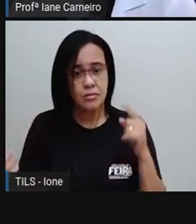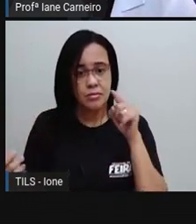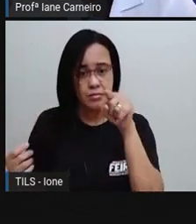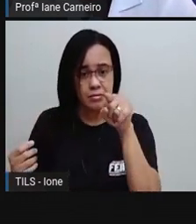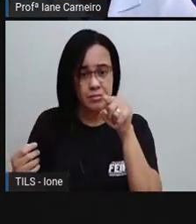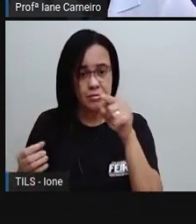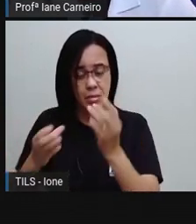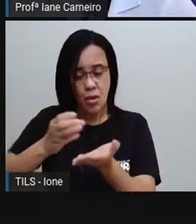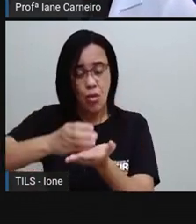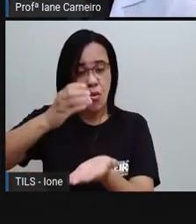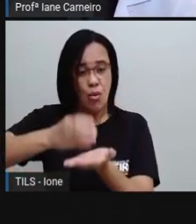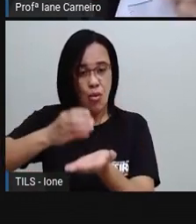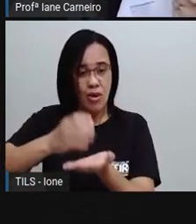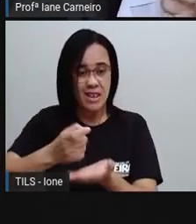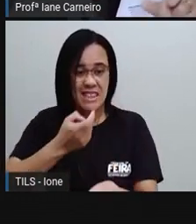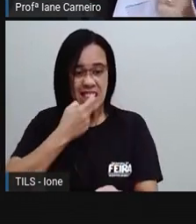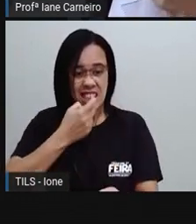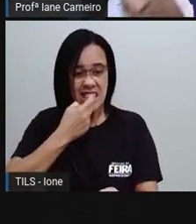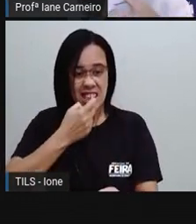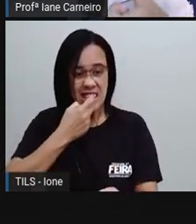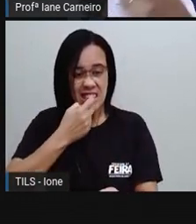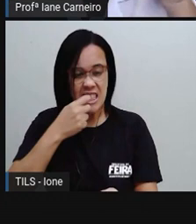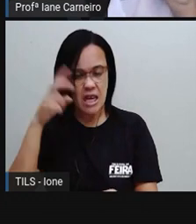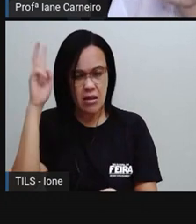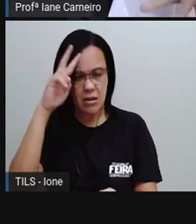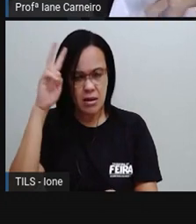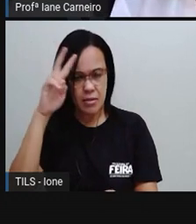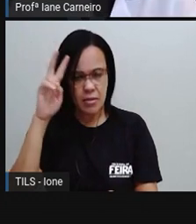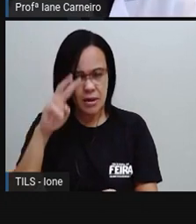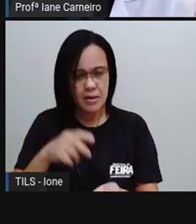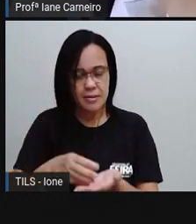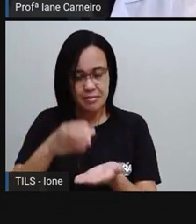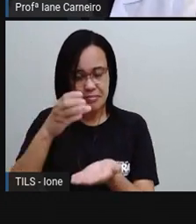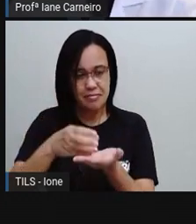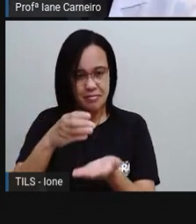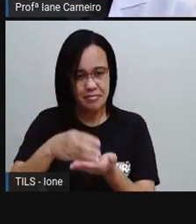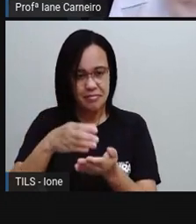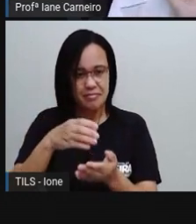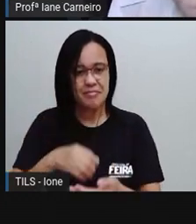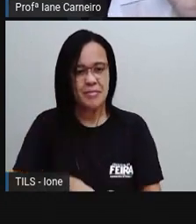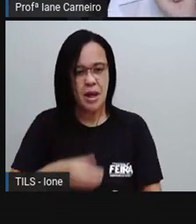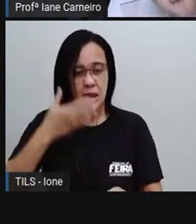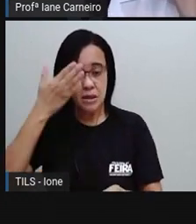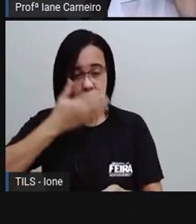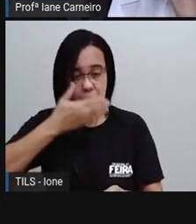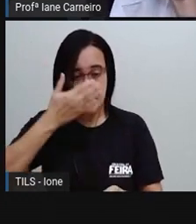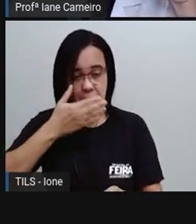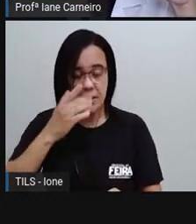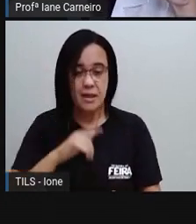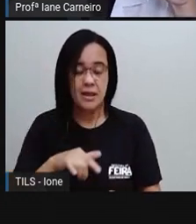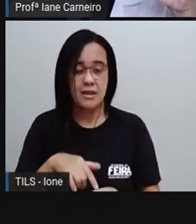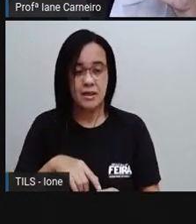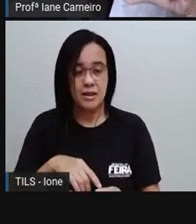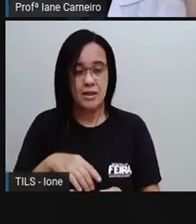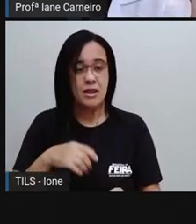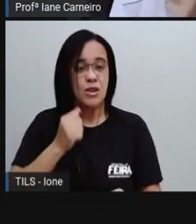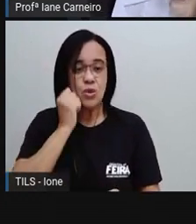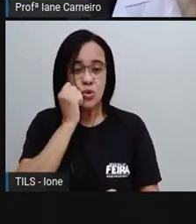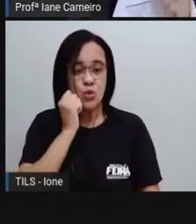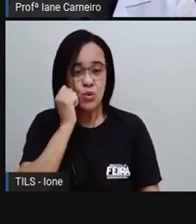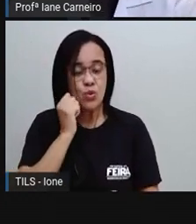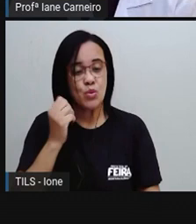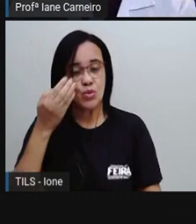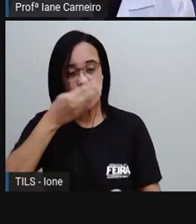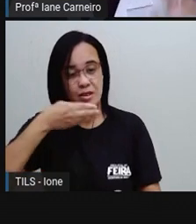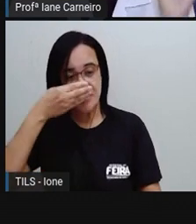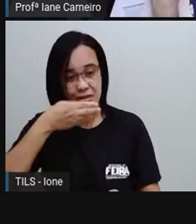copo descartável que a gente bebe, sabe, o suquinho? Quando a gente ia pra uma festa de aniversário, aqueles copinhos descartáveis? Então,